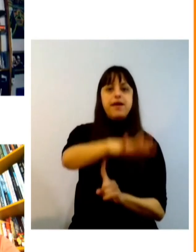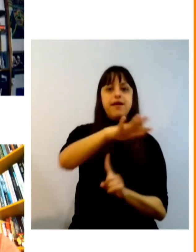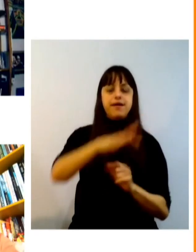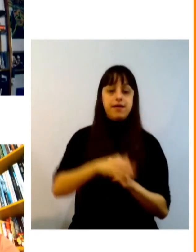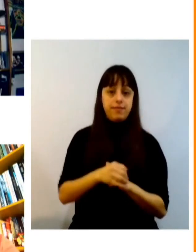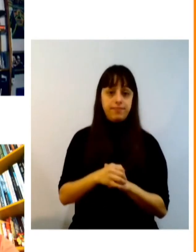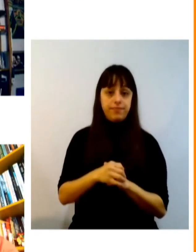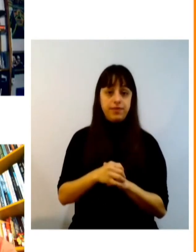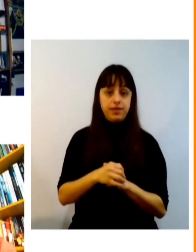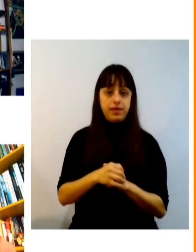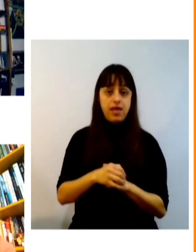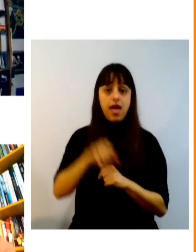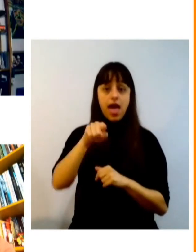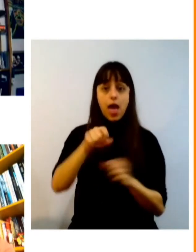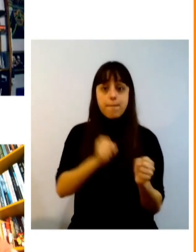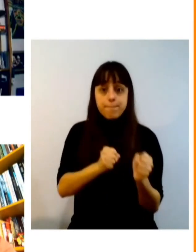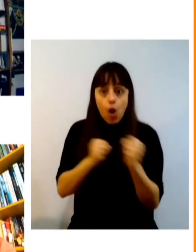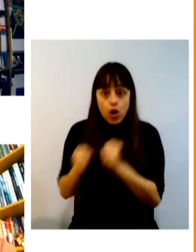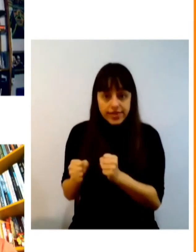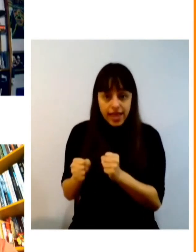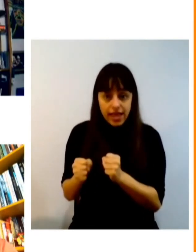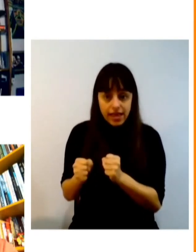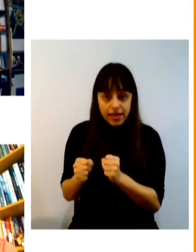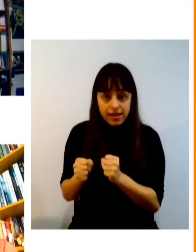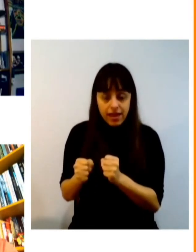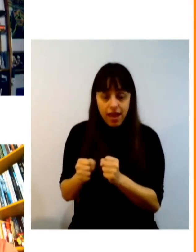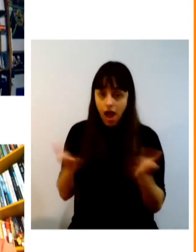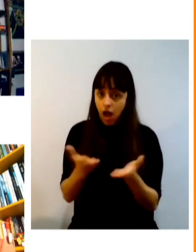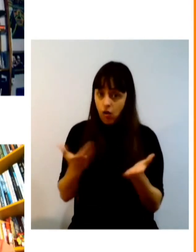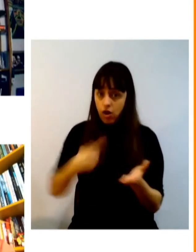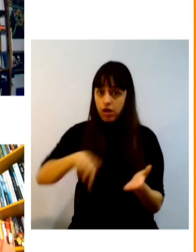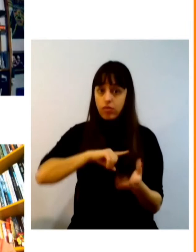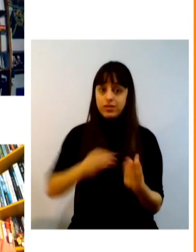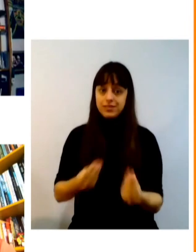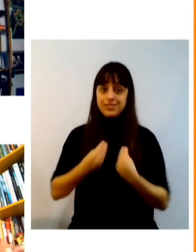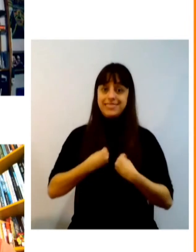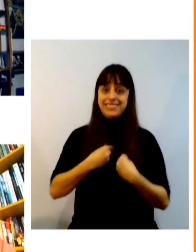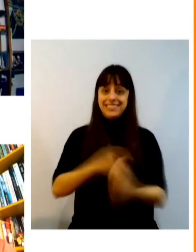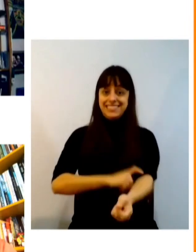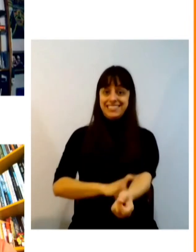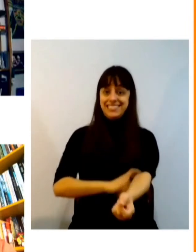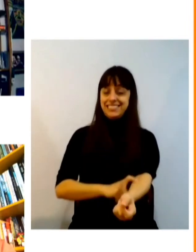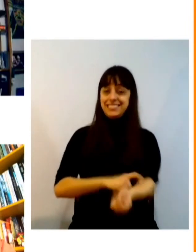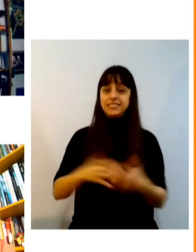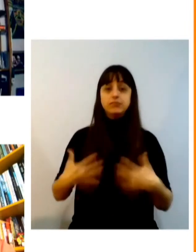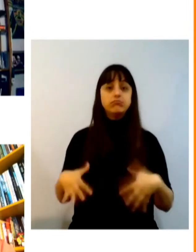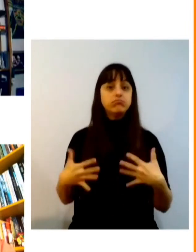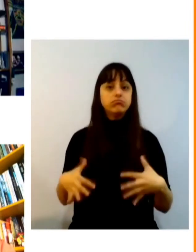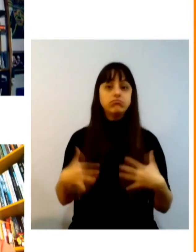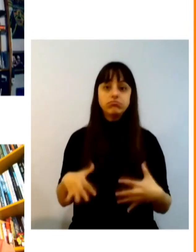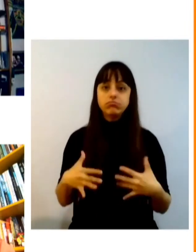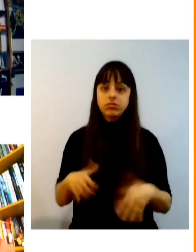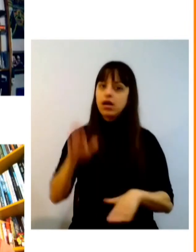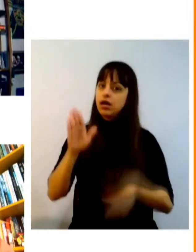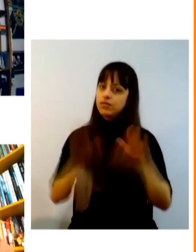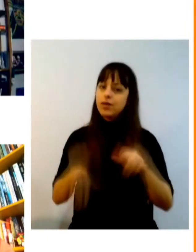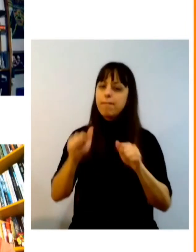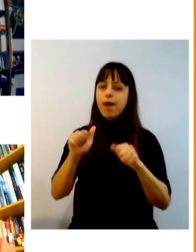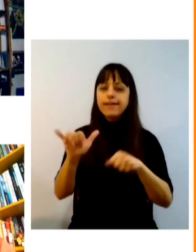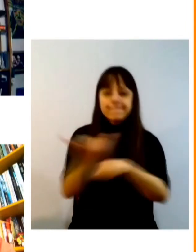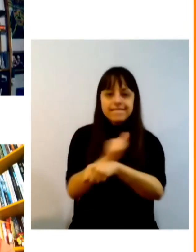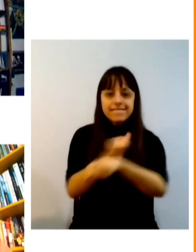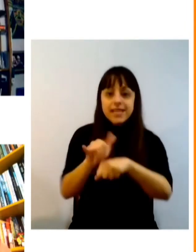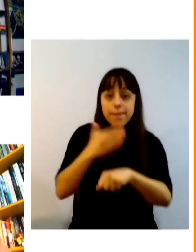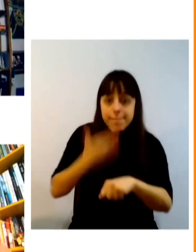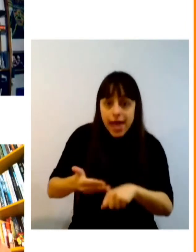posições o que elas estão fazendo com esse poder é o que nos deixa nervosos agora porque agora que essas pessoas têm